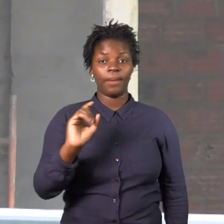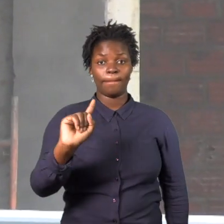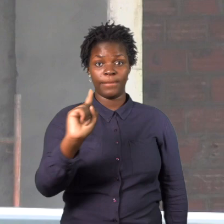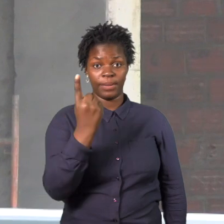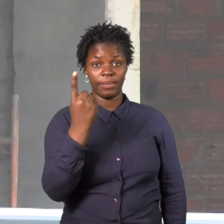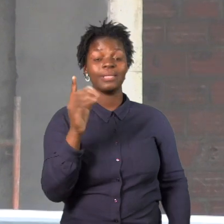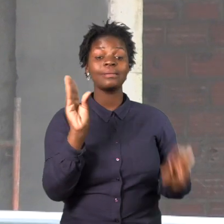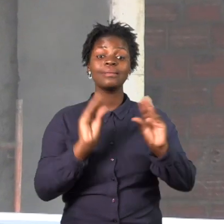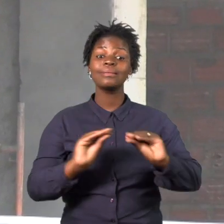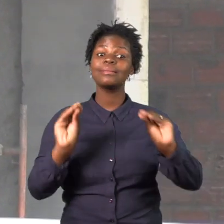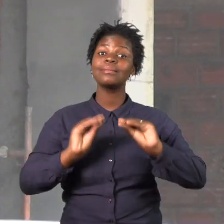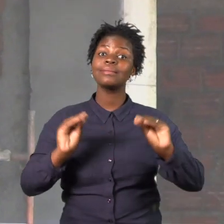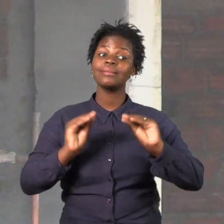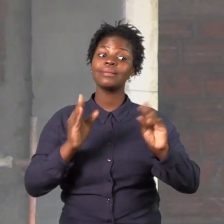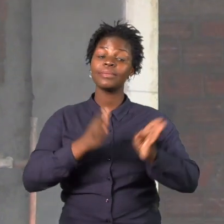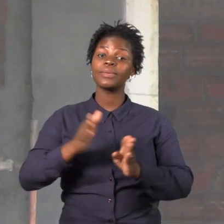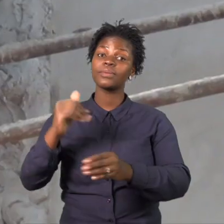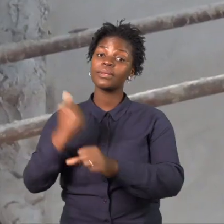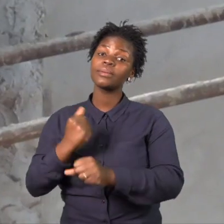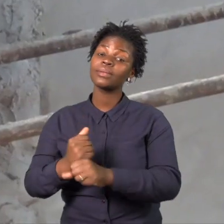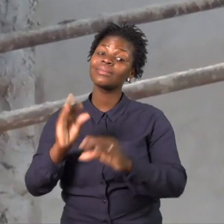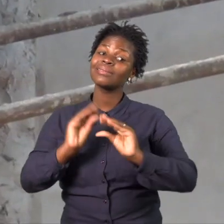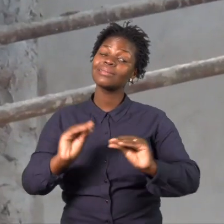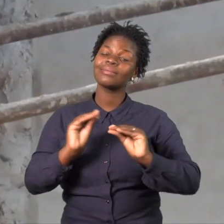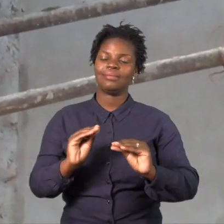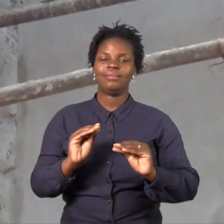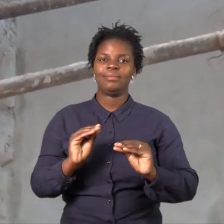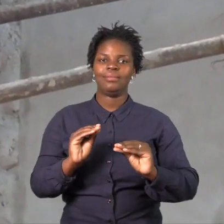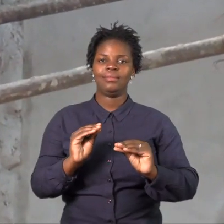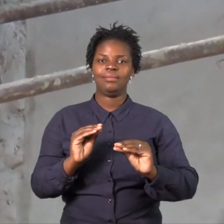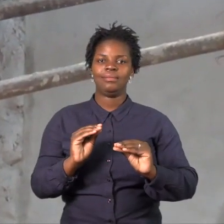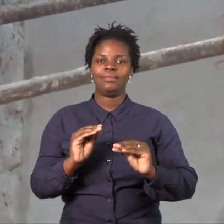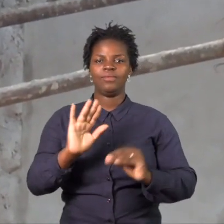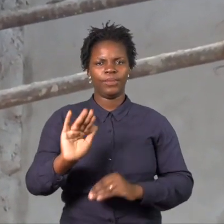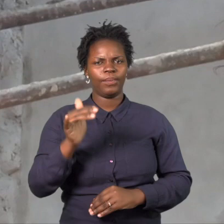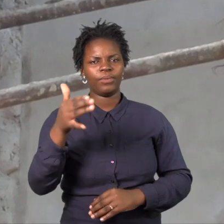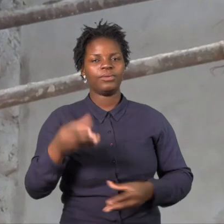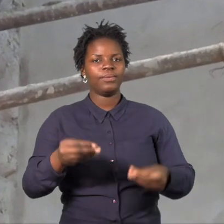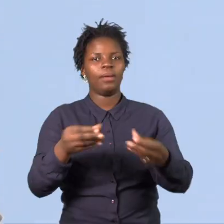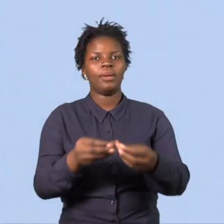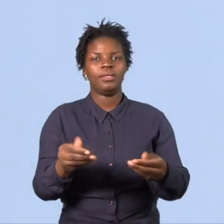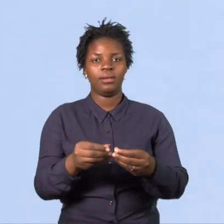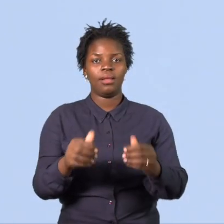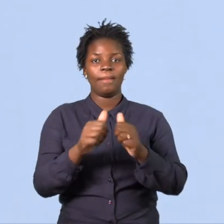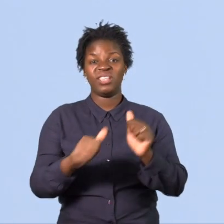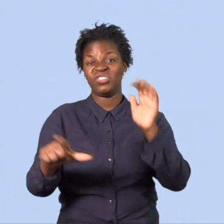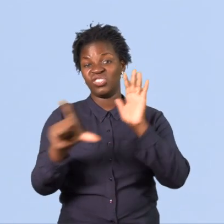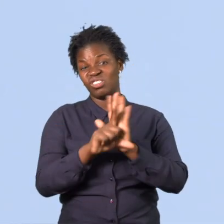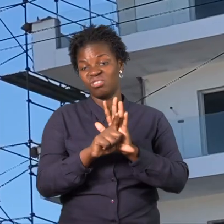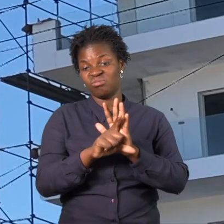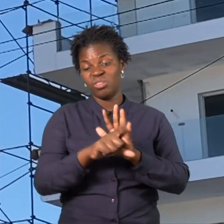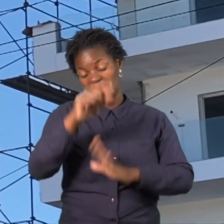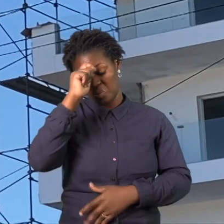relação à falta de cumprimento do plasmado na lei constitui uma barreira. Enquanto algumas recusam-se a tecer qualquer comentário sobre o assunto,